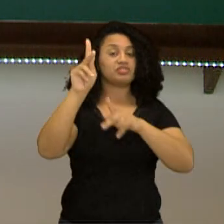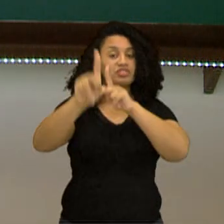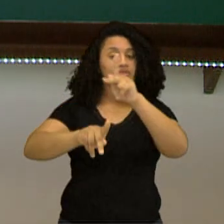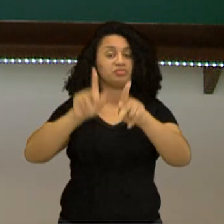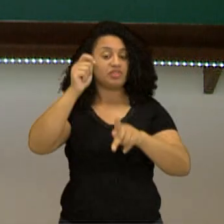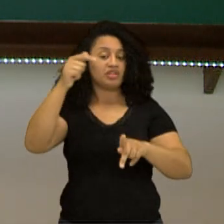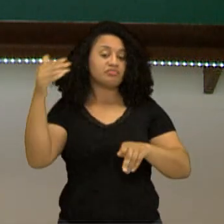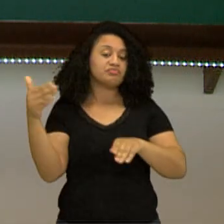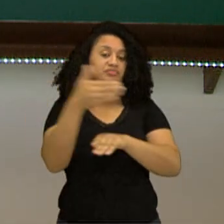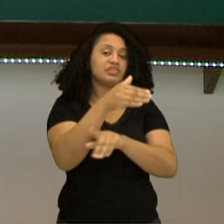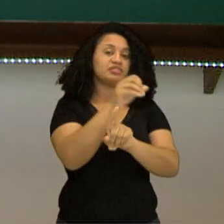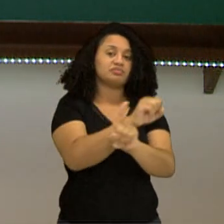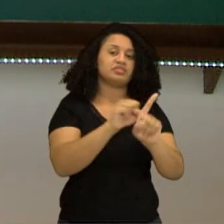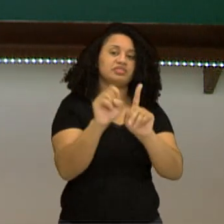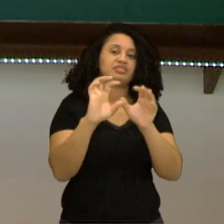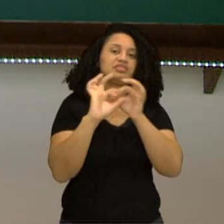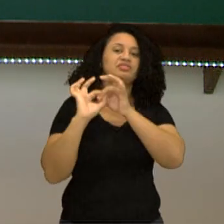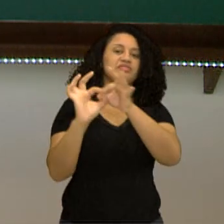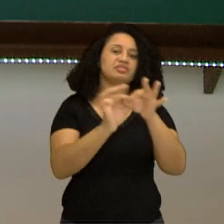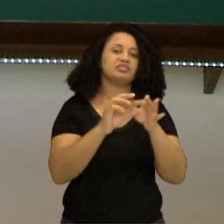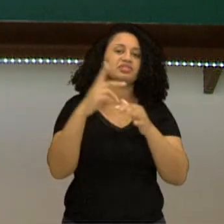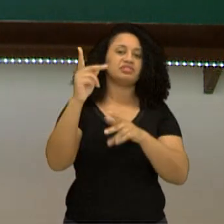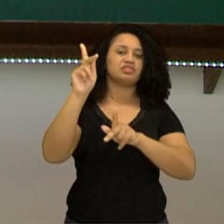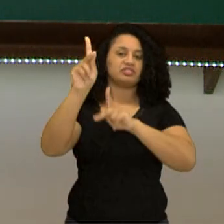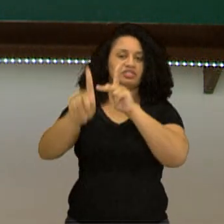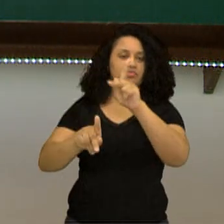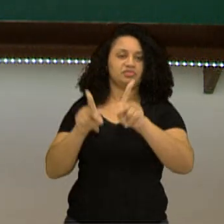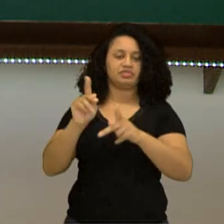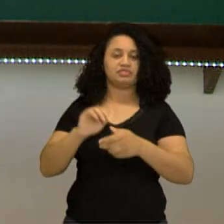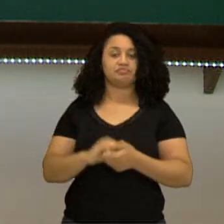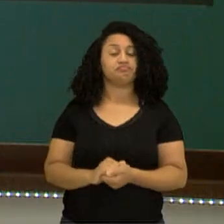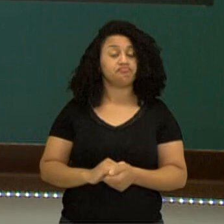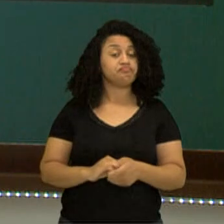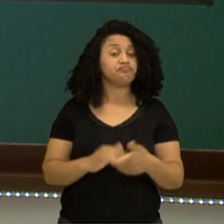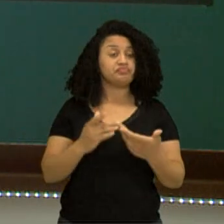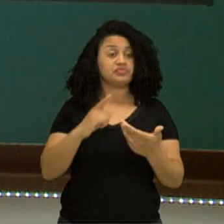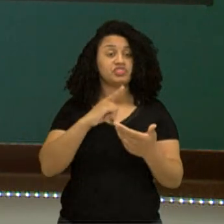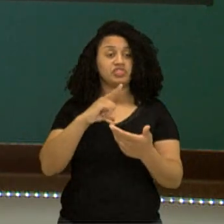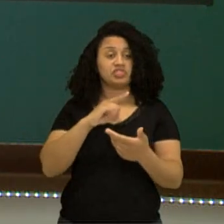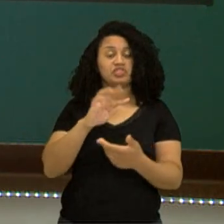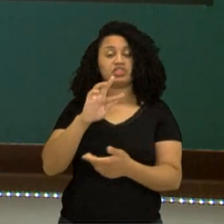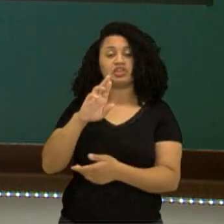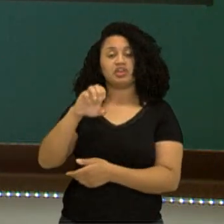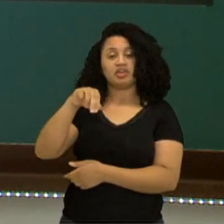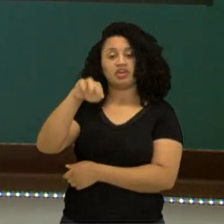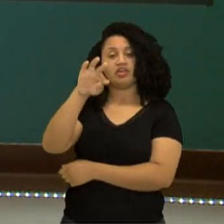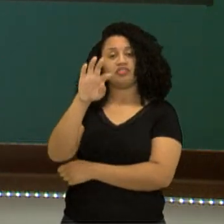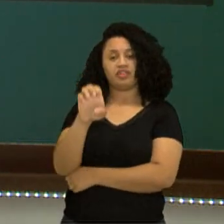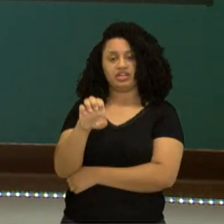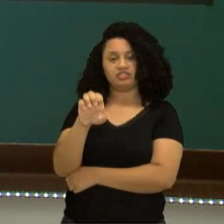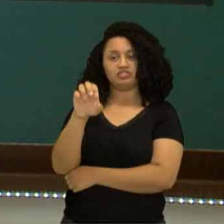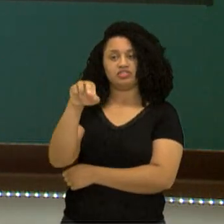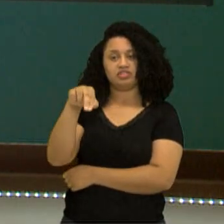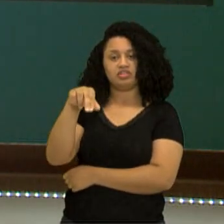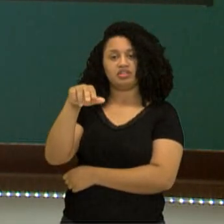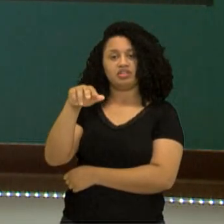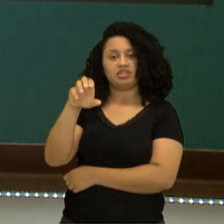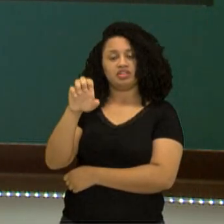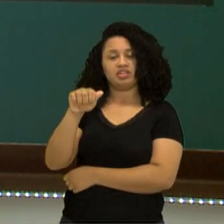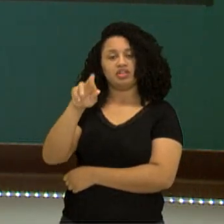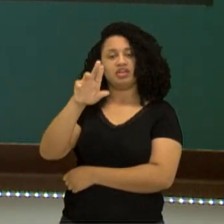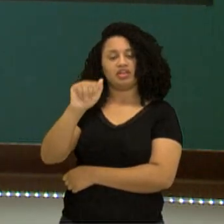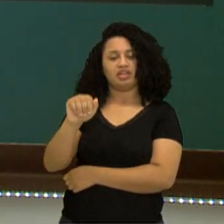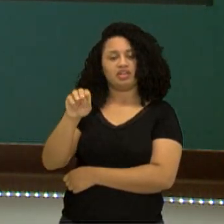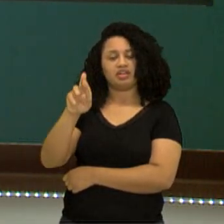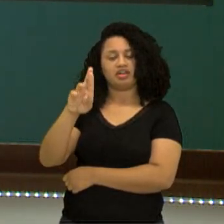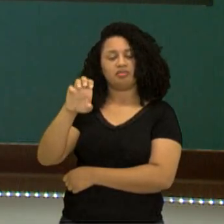negros na sociedade, da união dessa população negra. Ainda, a Frente Negra Brasileira,